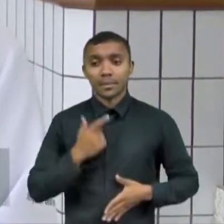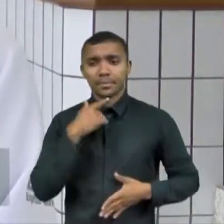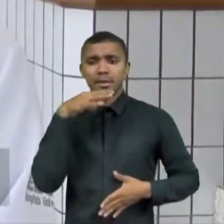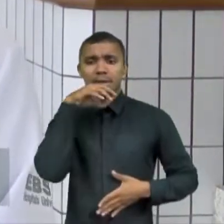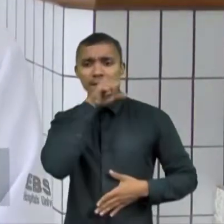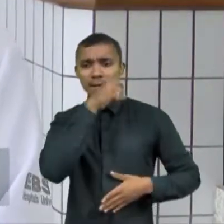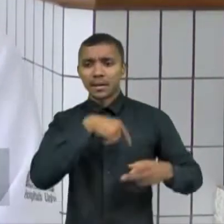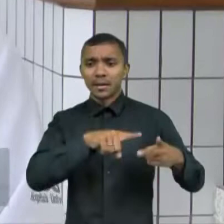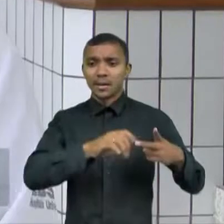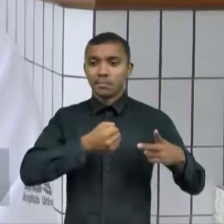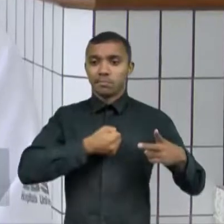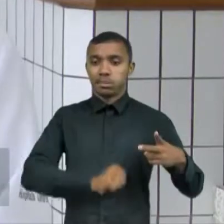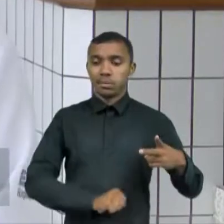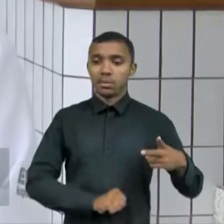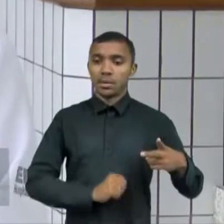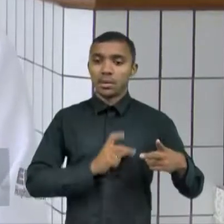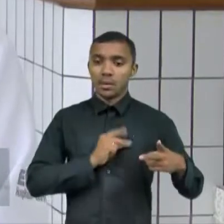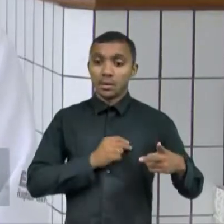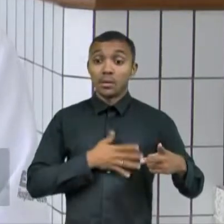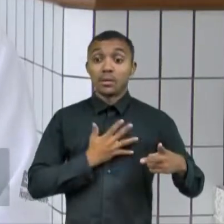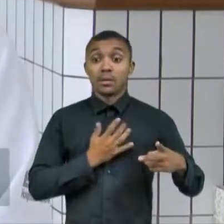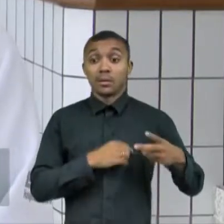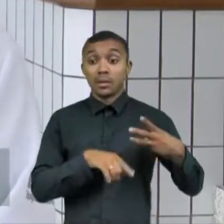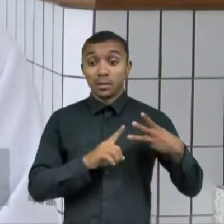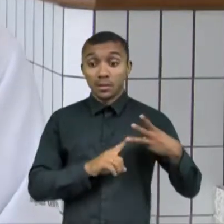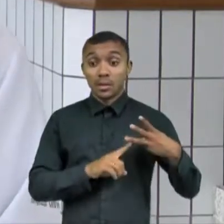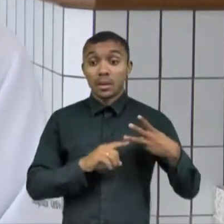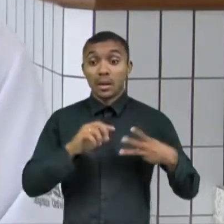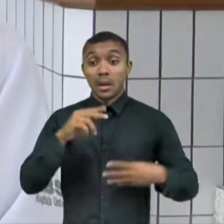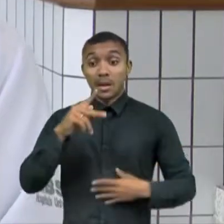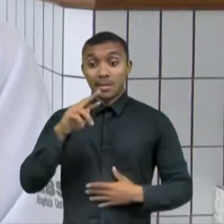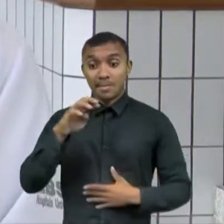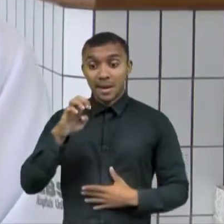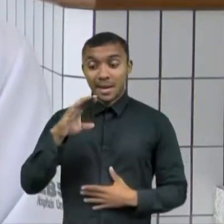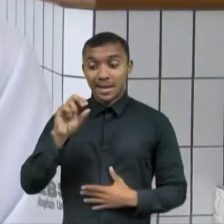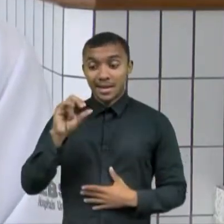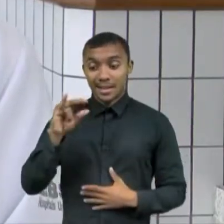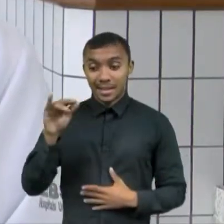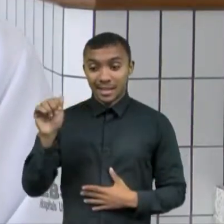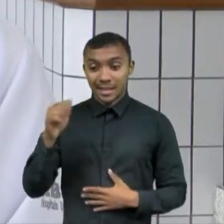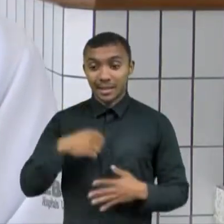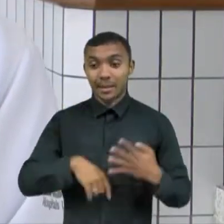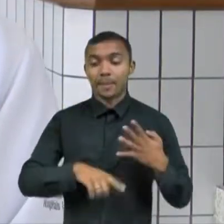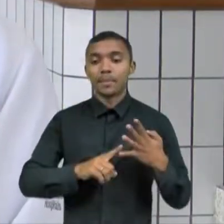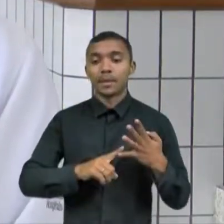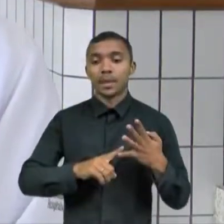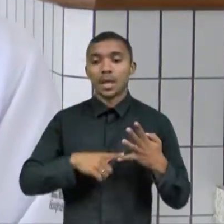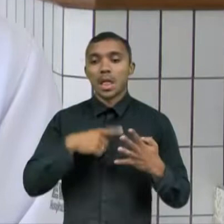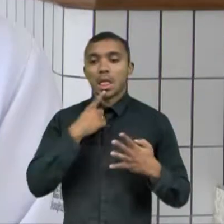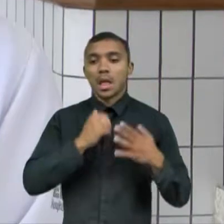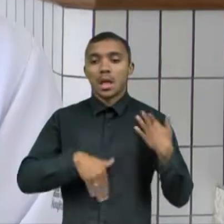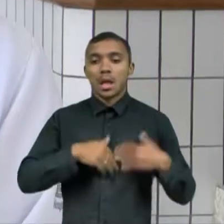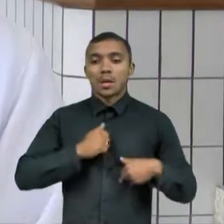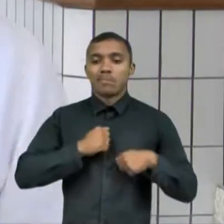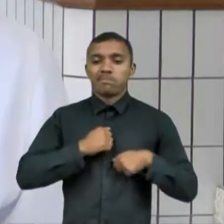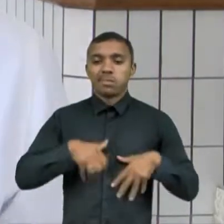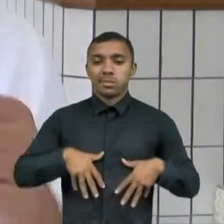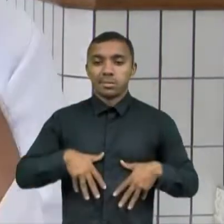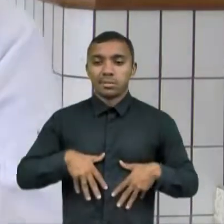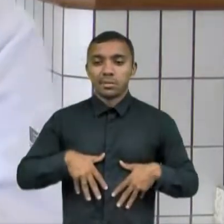abortamento precoce, preeclâncio, elevação dos níveis expressóricos, hemorragia. E para a criança,